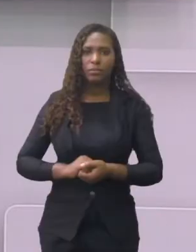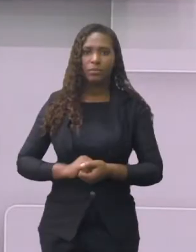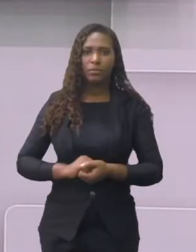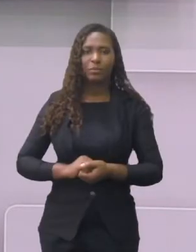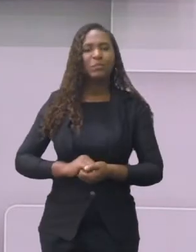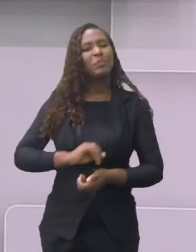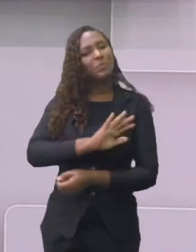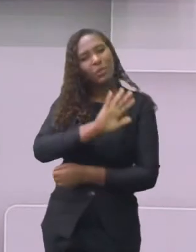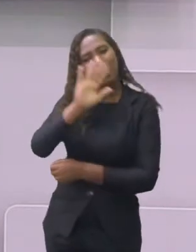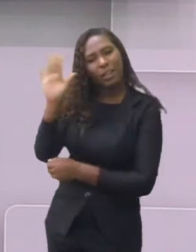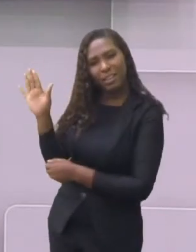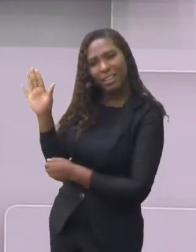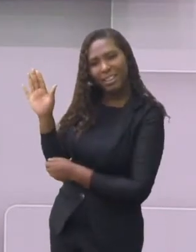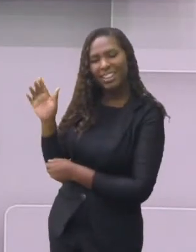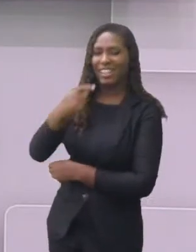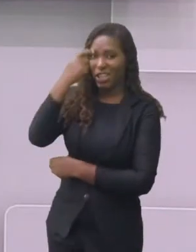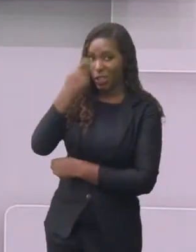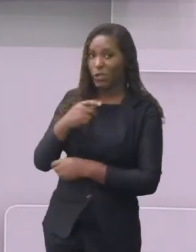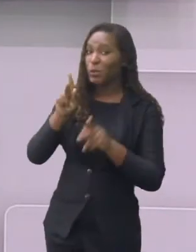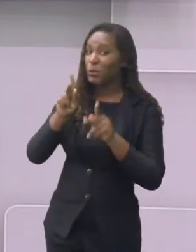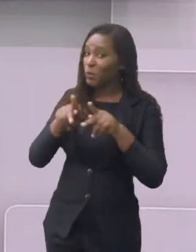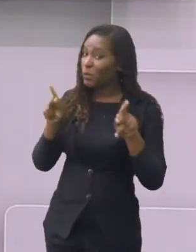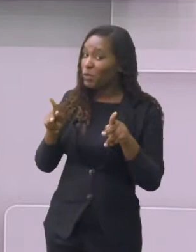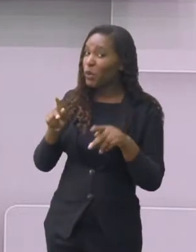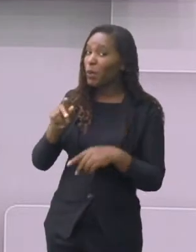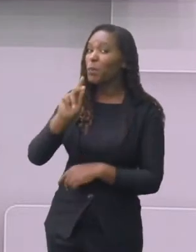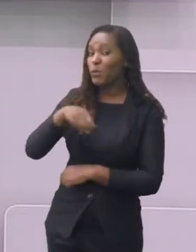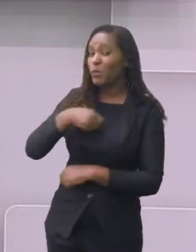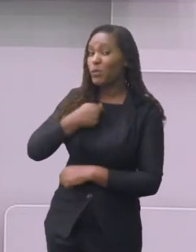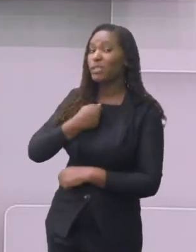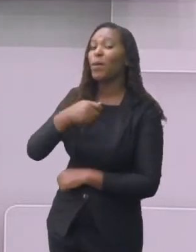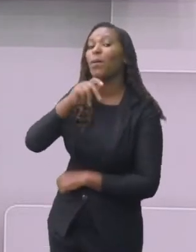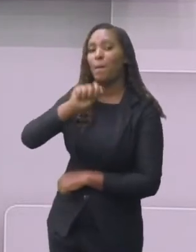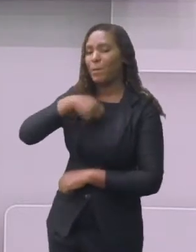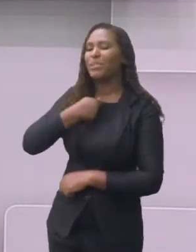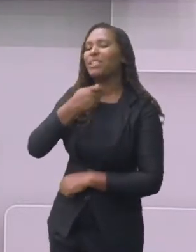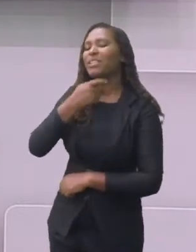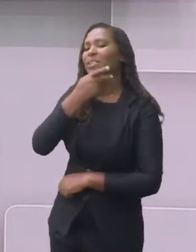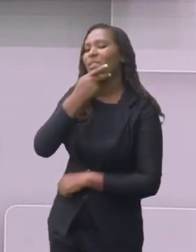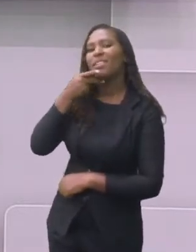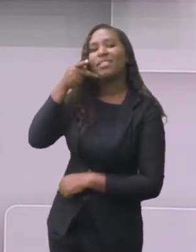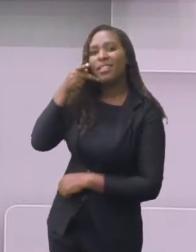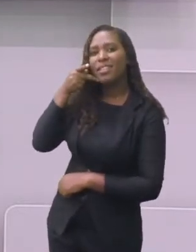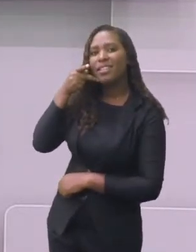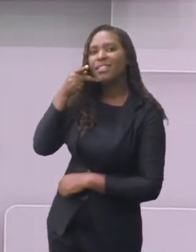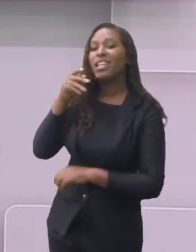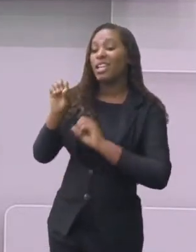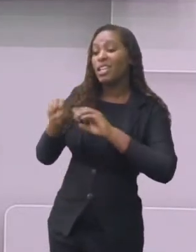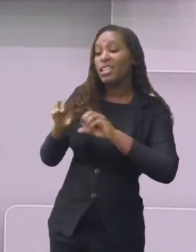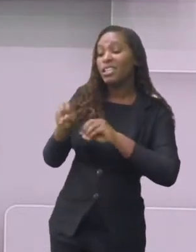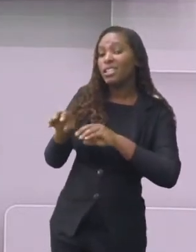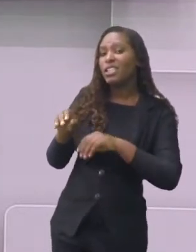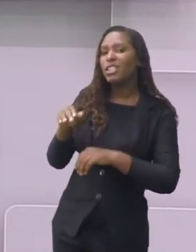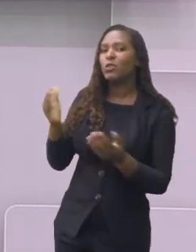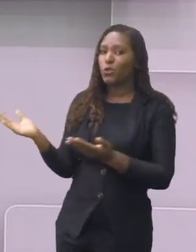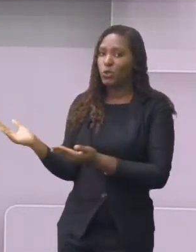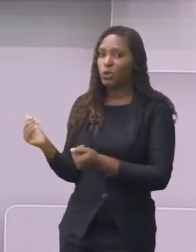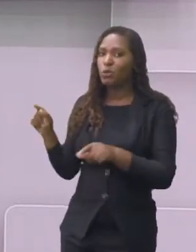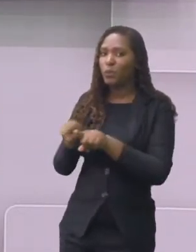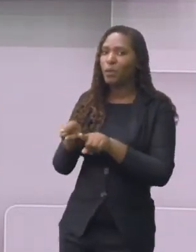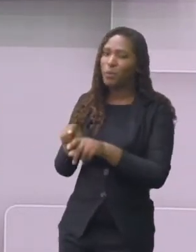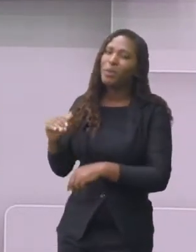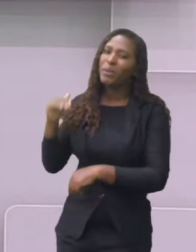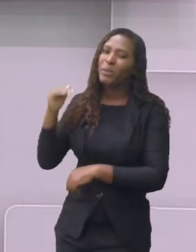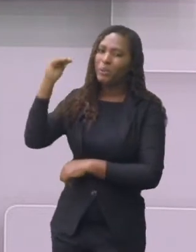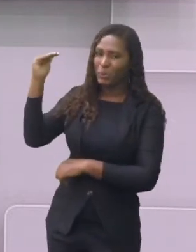Olá, sou a professora Patrícia, da Educação de Jovens e Adultos. Estamos aqui para mais uma aula da língua portuguesa e